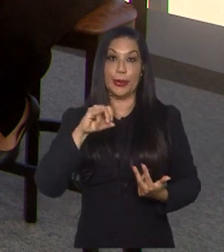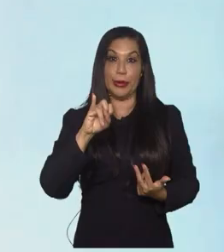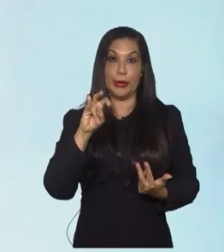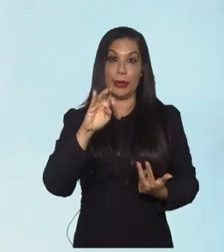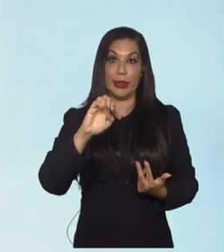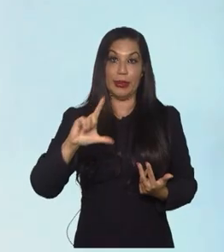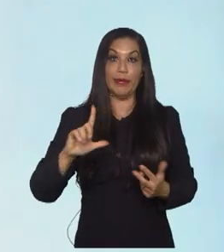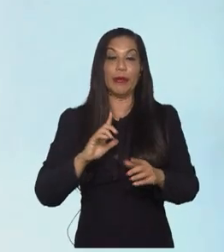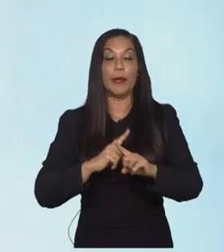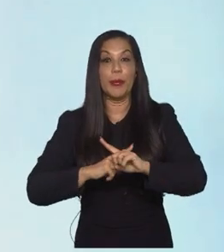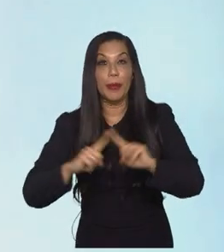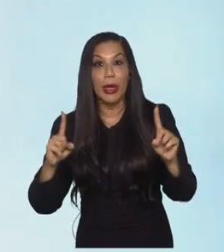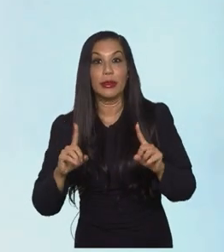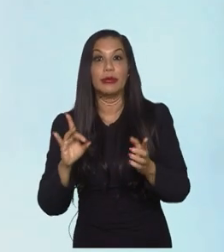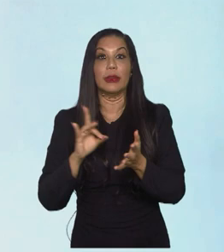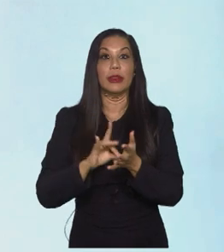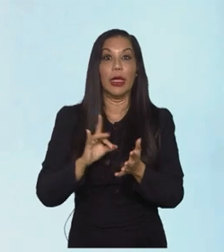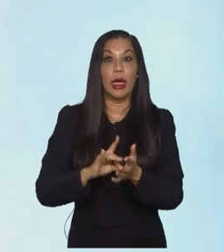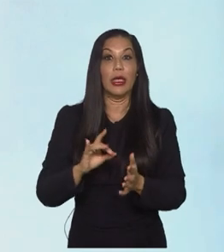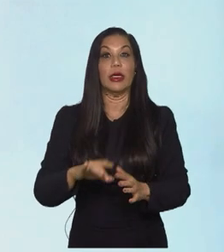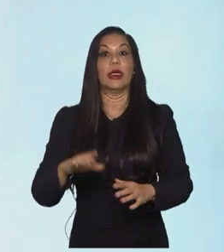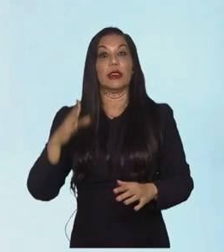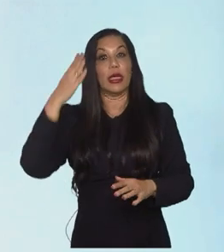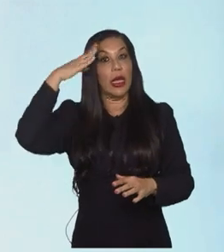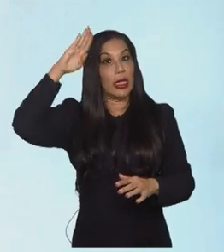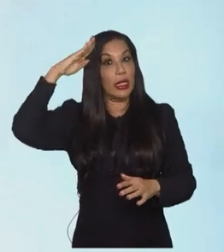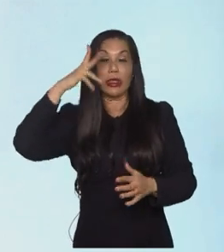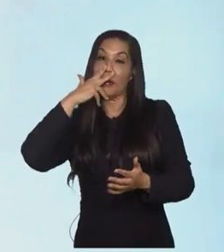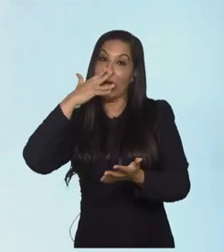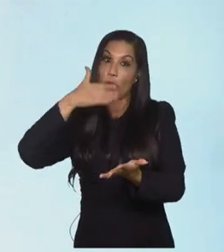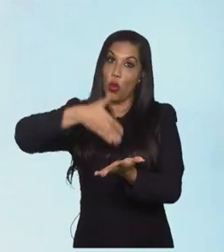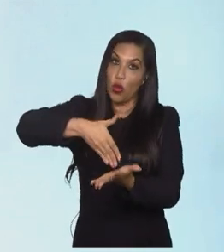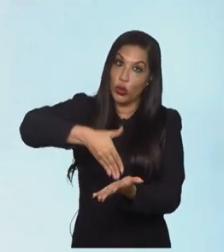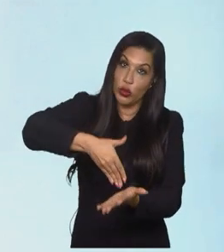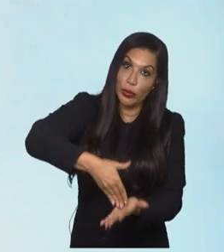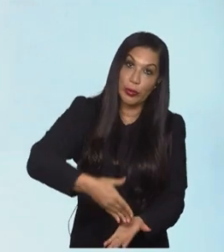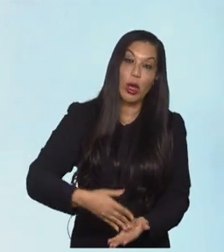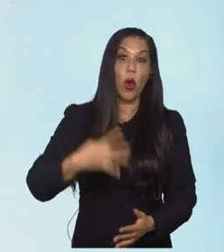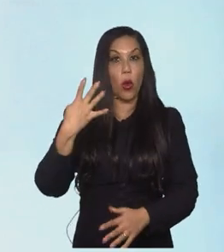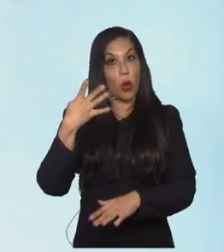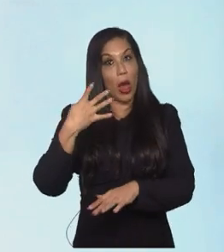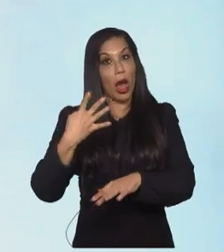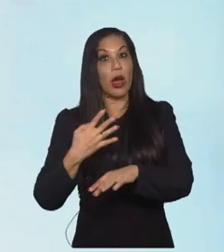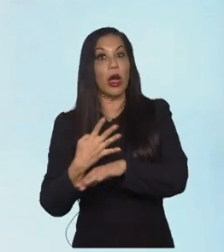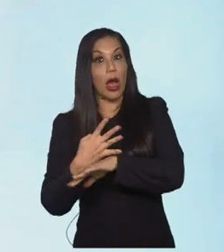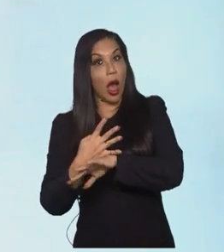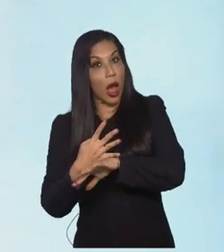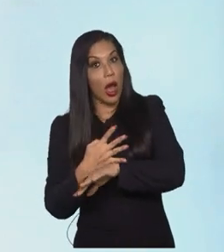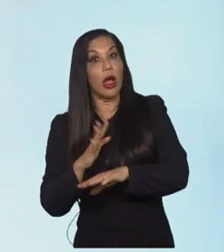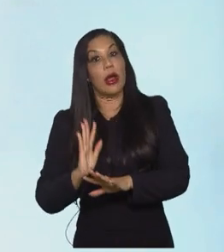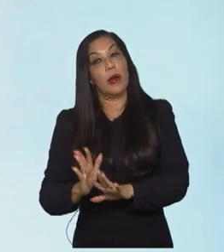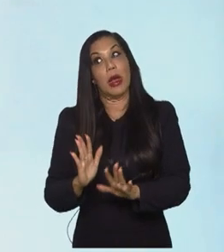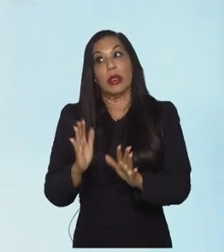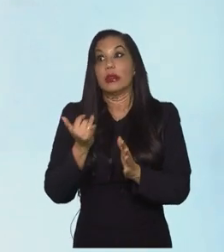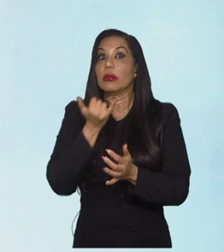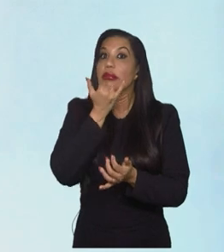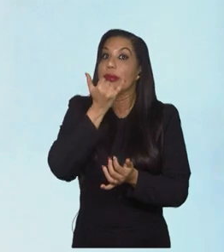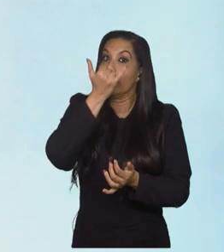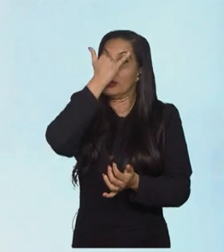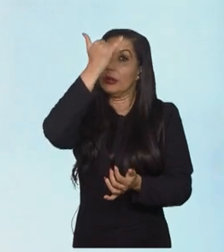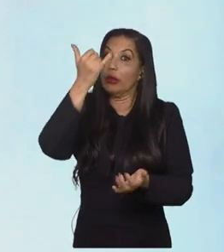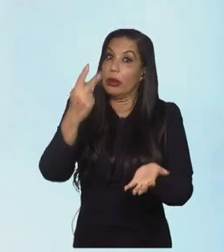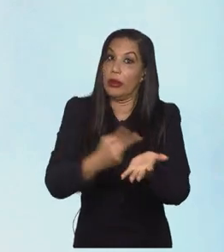realmente a República da Irlanda deve ser a última vaga, deve ficar com a quarta posição, mas podendo ser aí o divisor de águas,